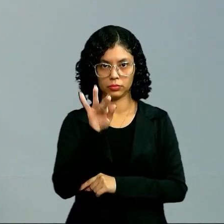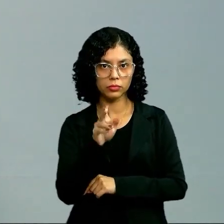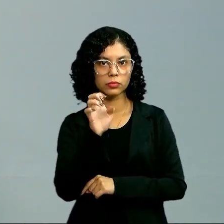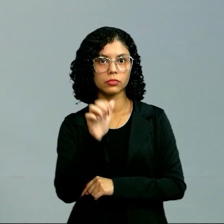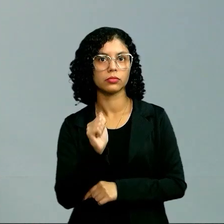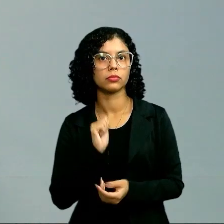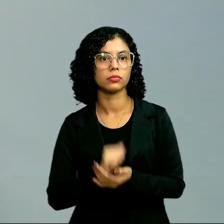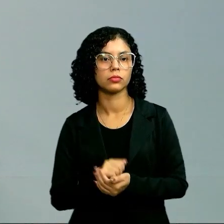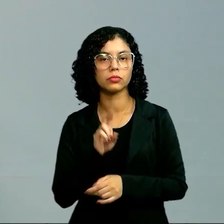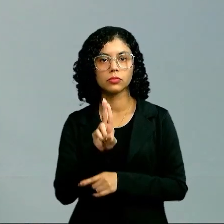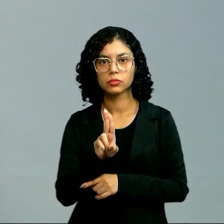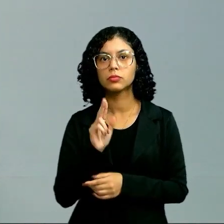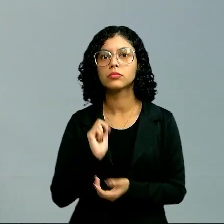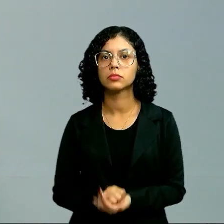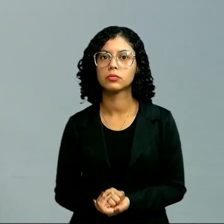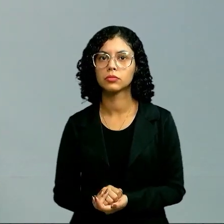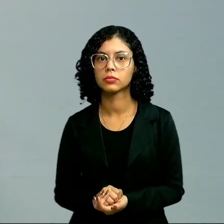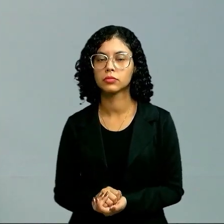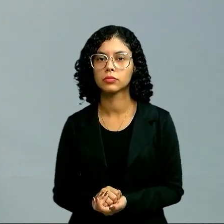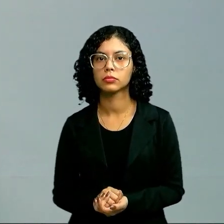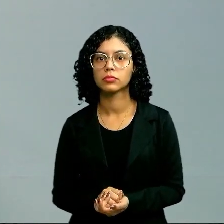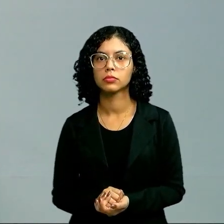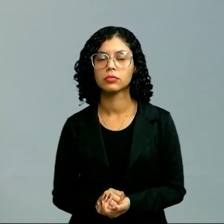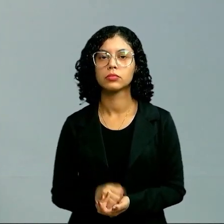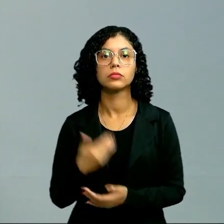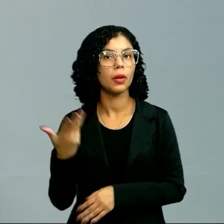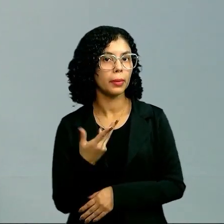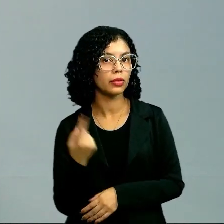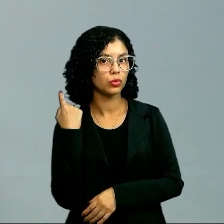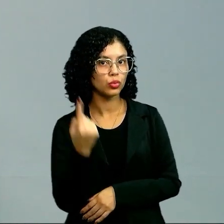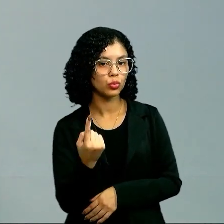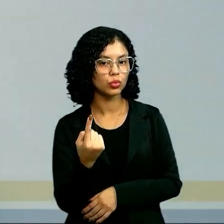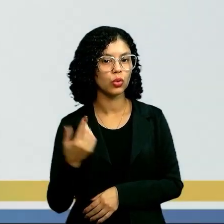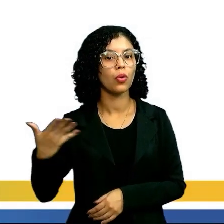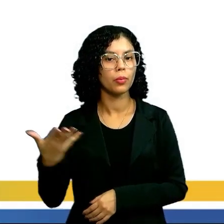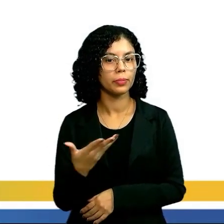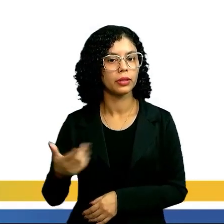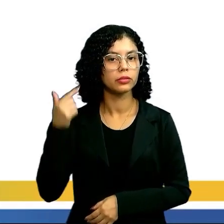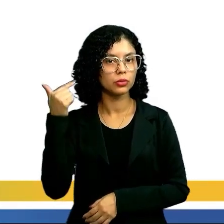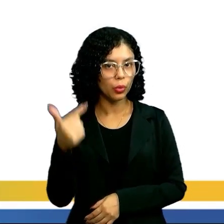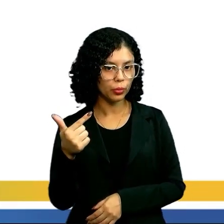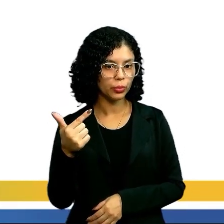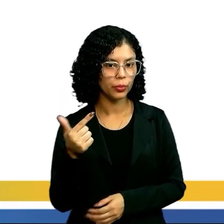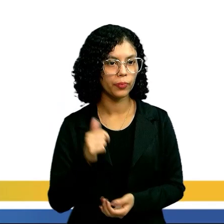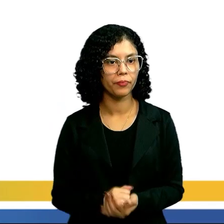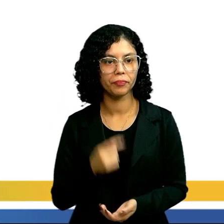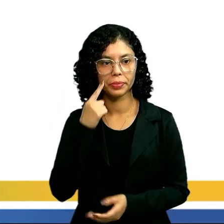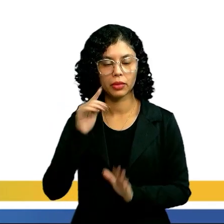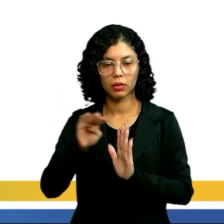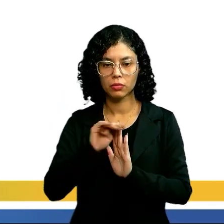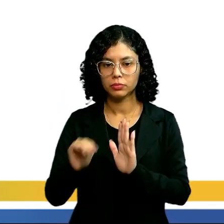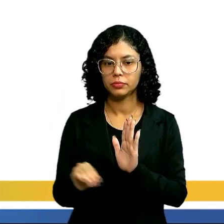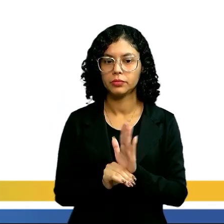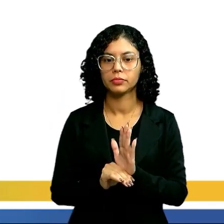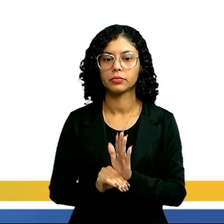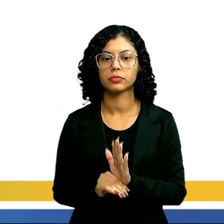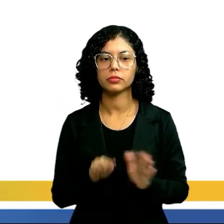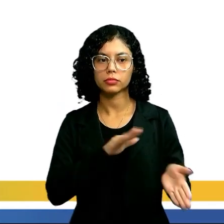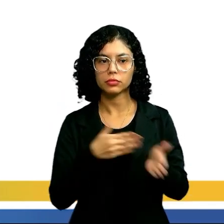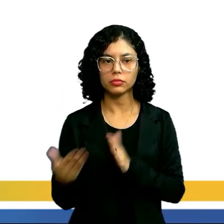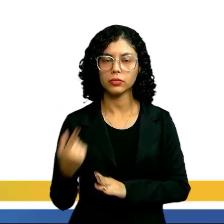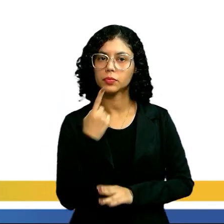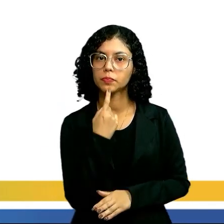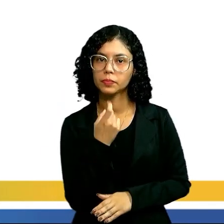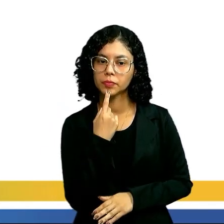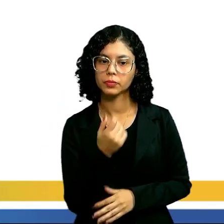aquele Uzinho ocular, o U, tá? Base 1 e U base 2. Olha ali embaixo, na parte